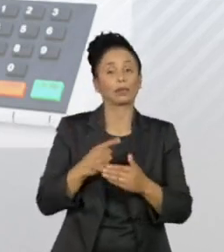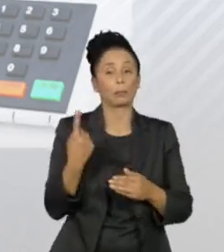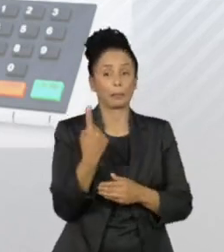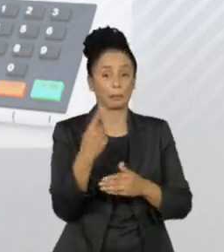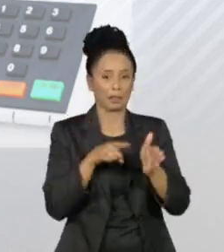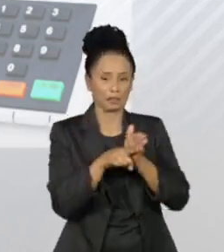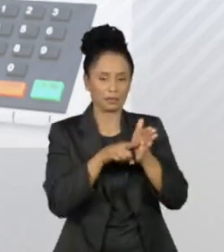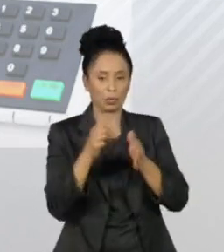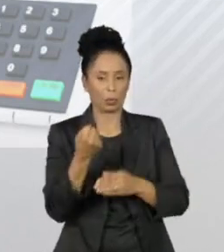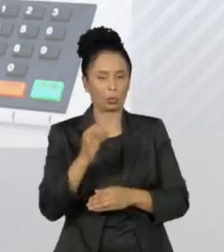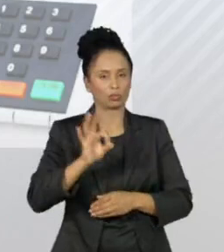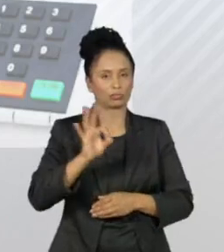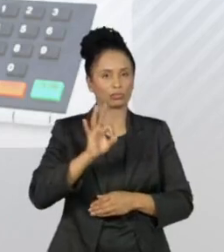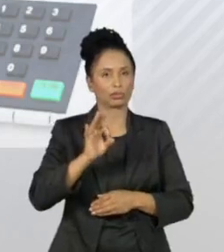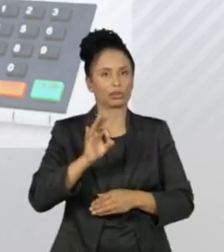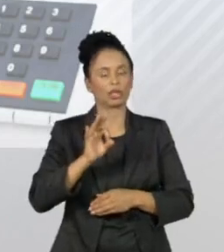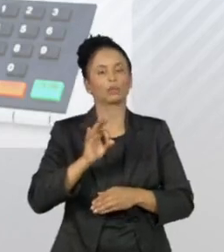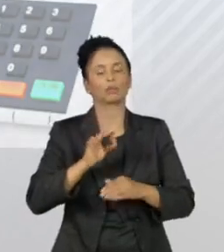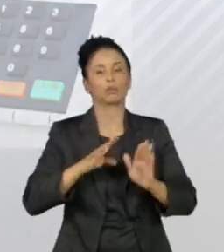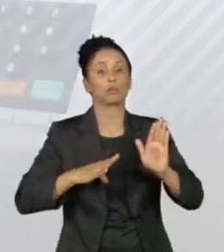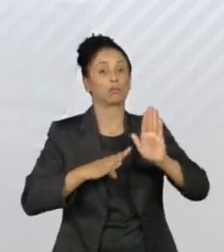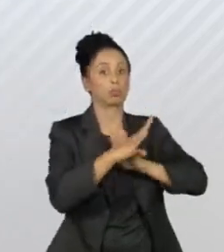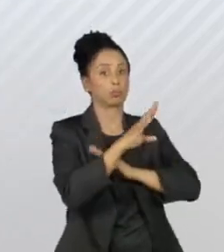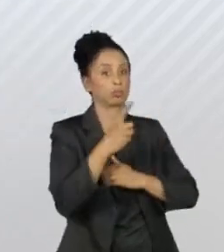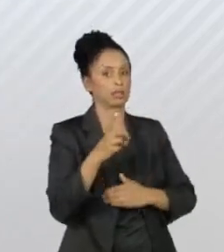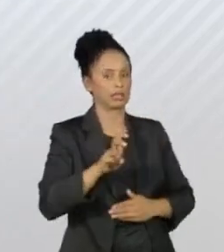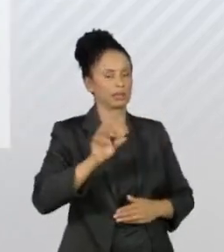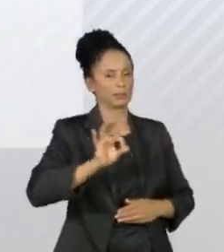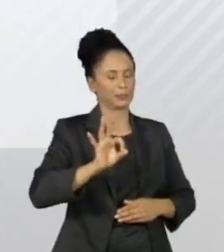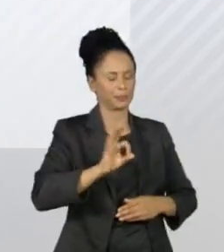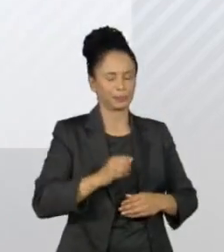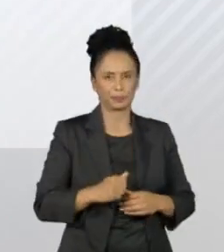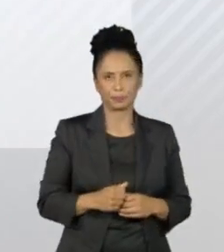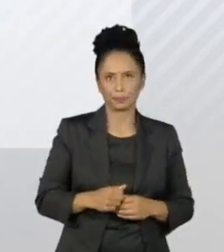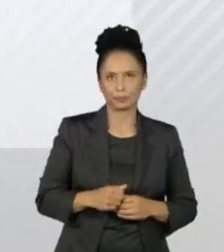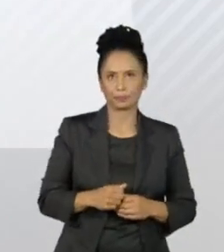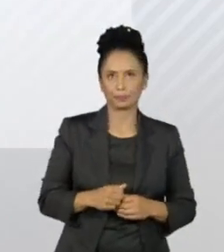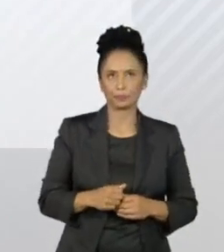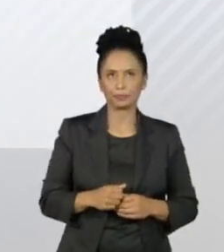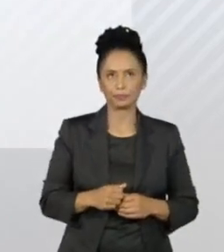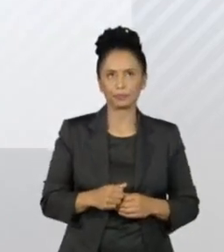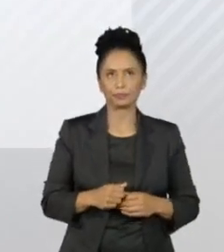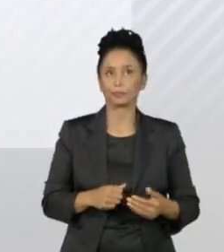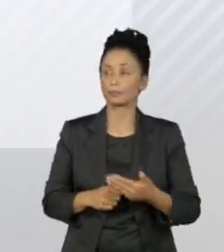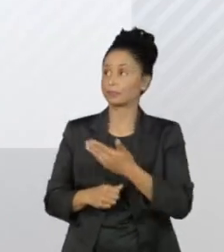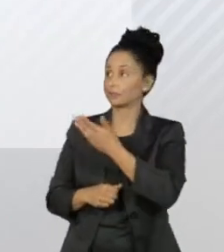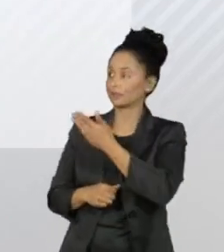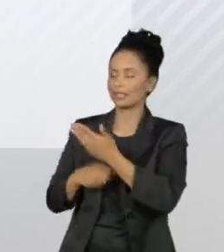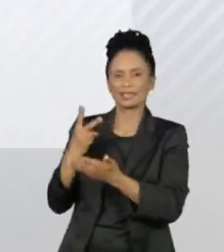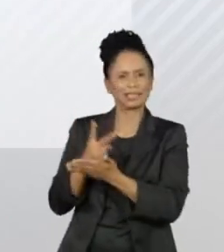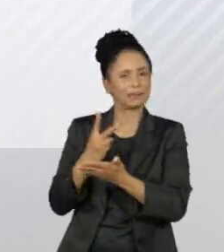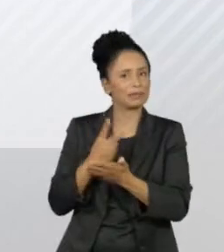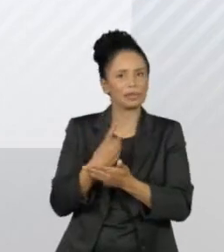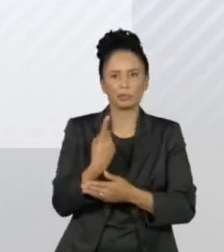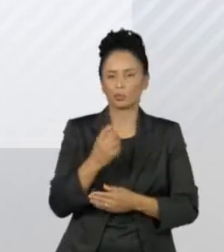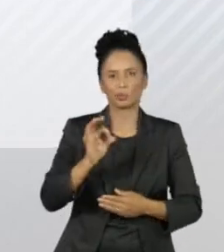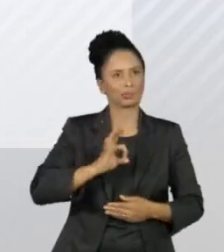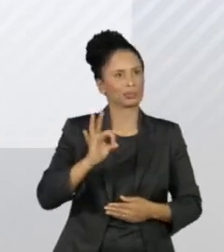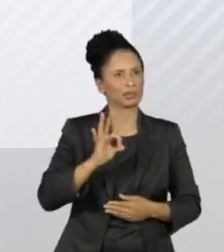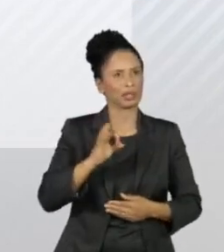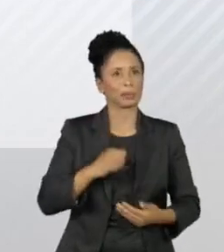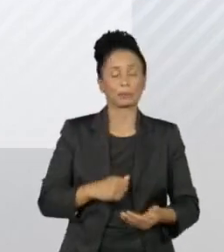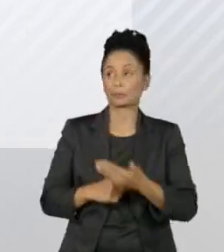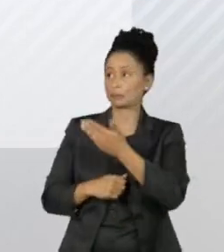15% no mais recente registro. Vinícius Poit sempre teve 1%. Elvis César só